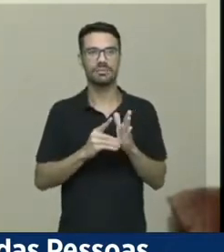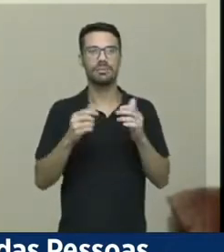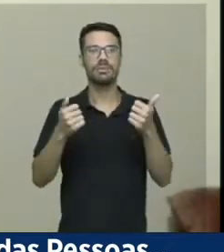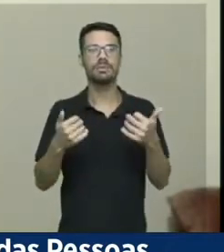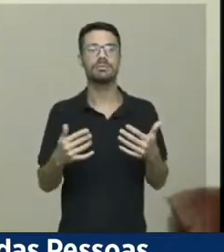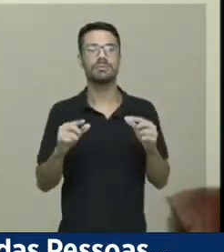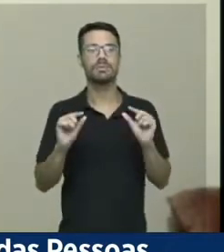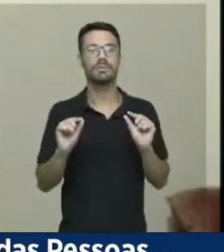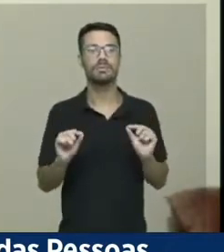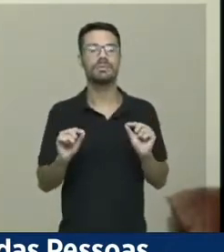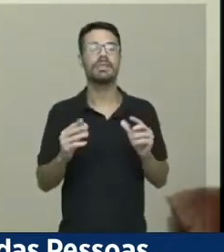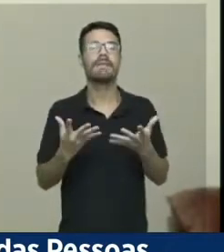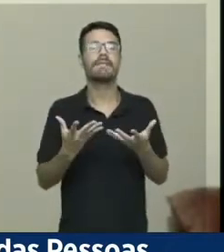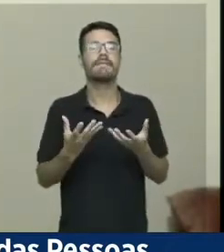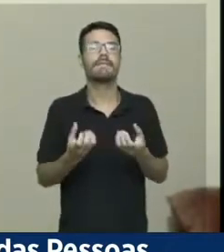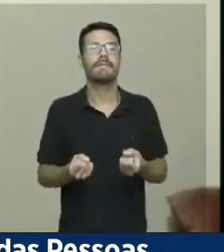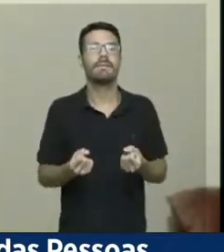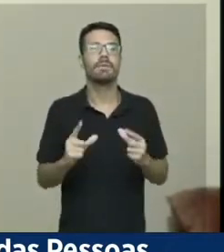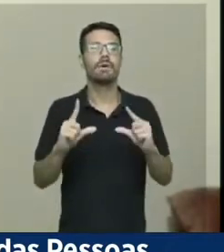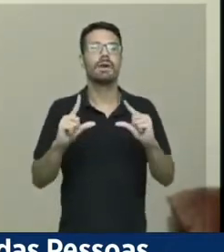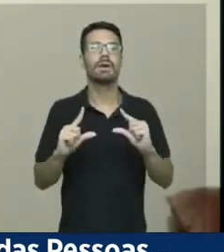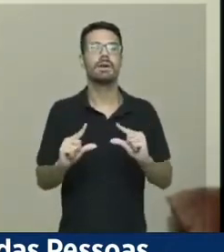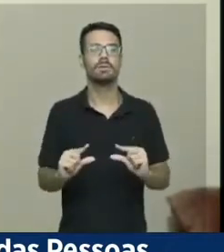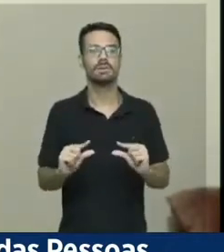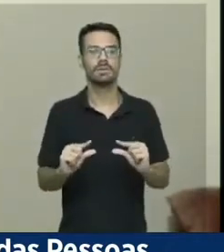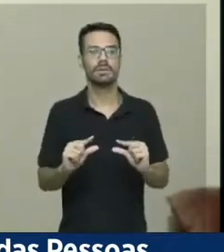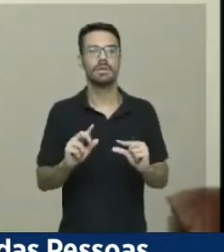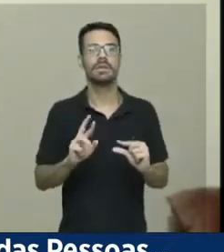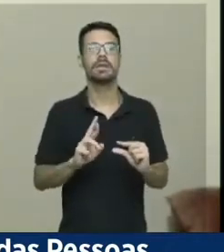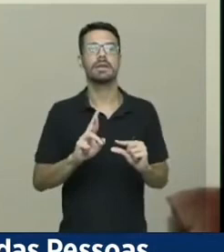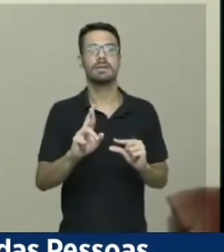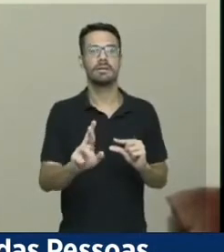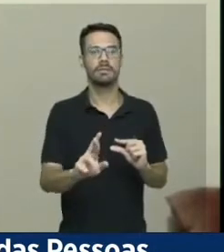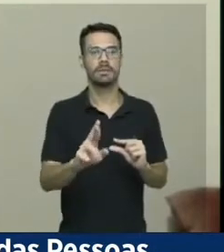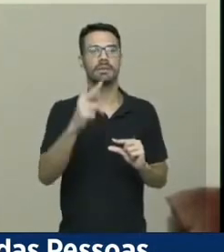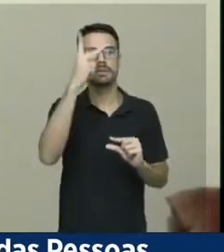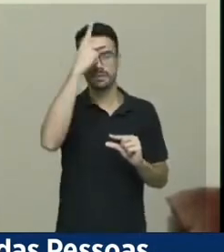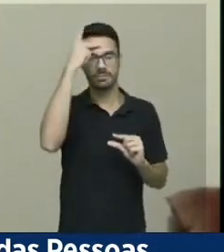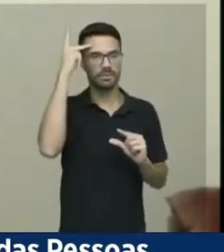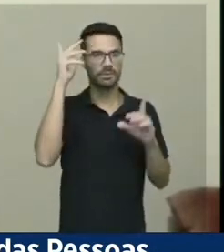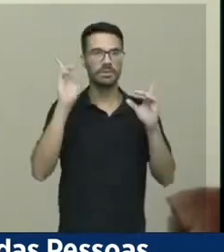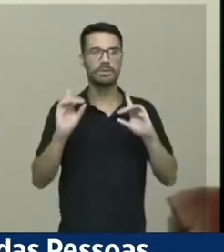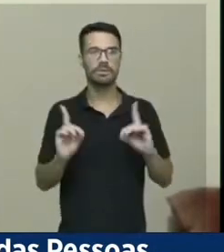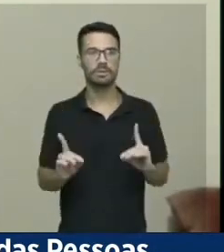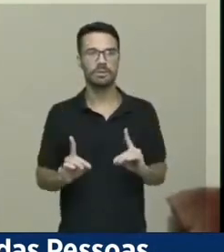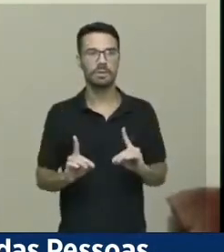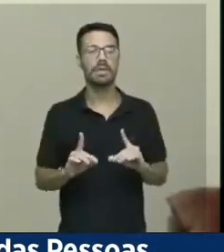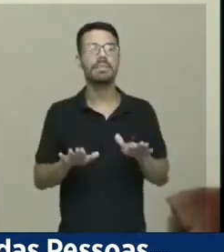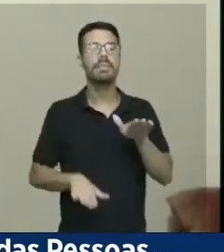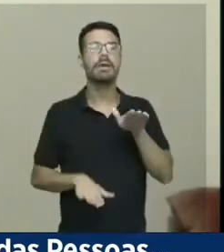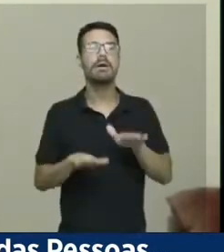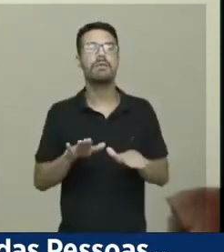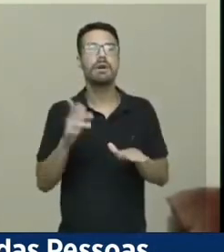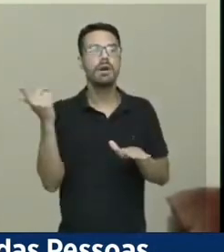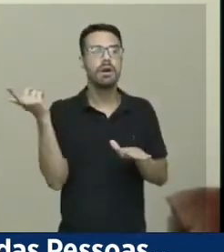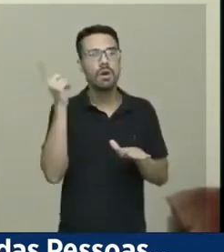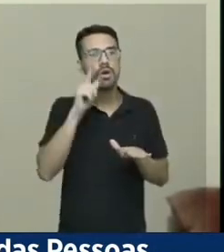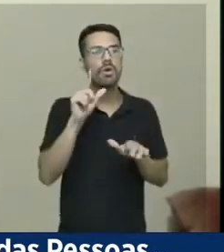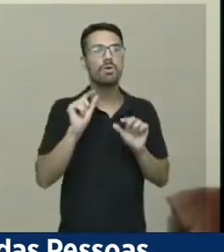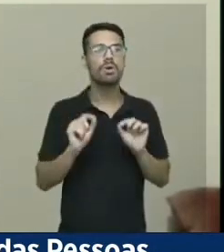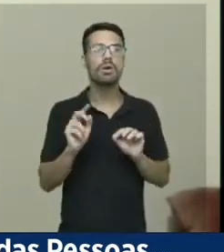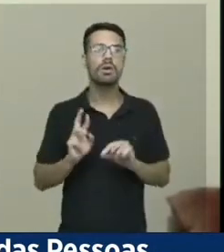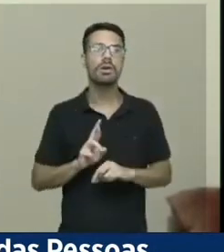olha, vamos reduzir aqui uma representação das pessoas com deficiência para, quem sabe, contemplar uma